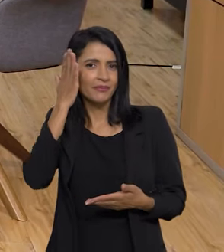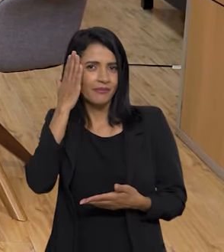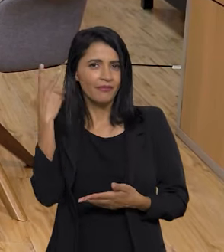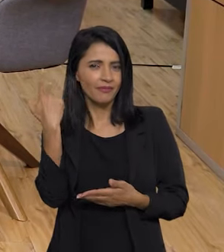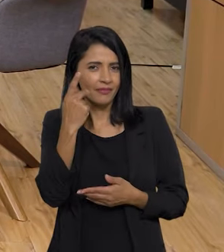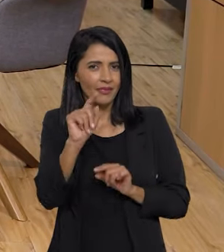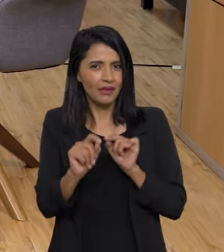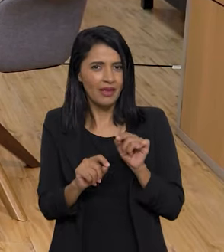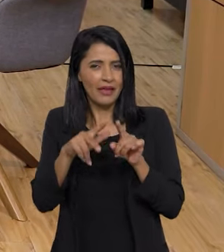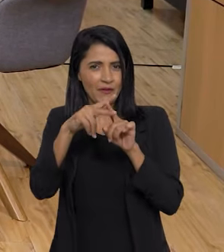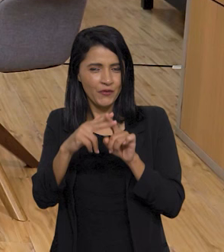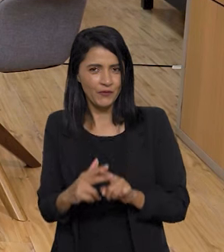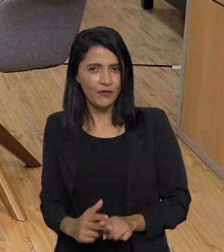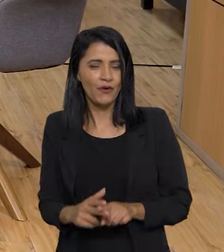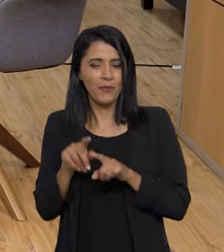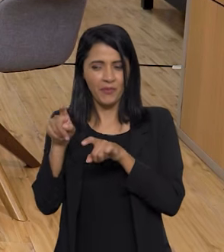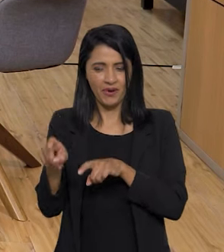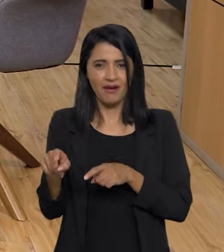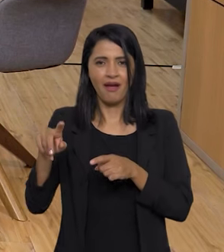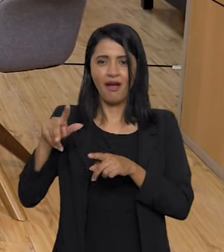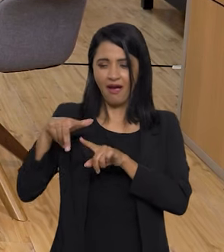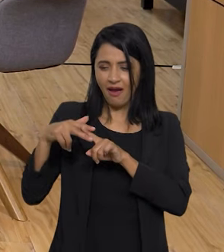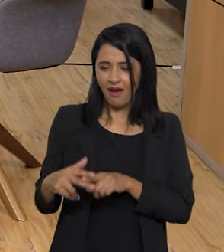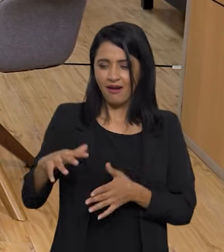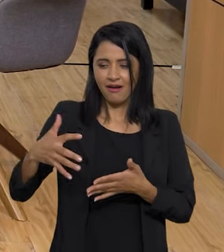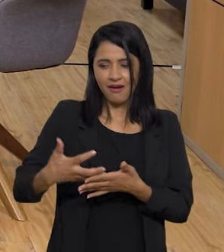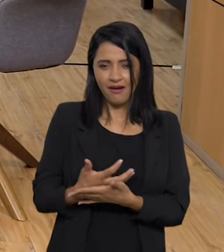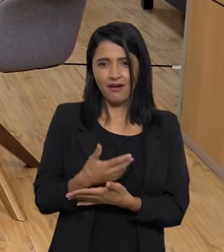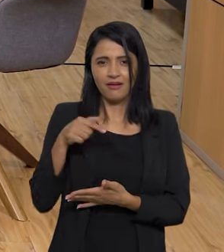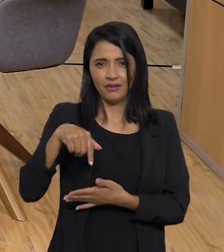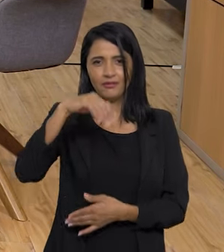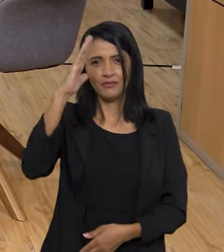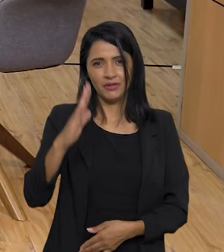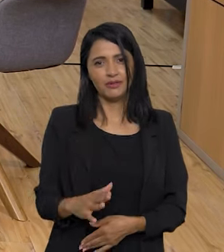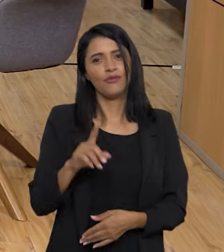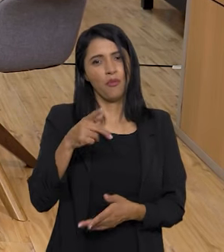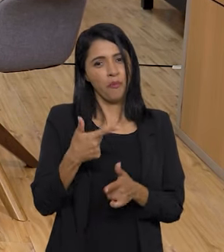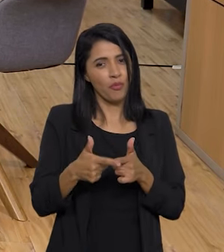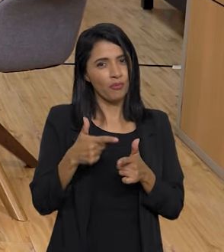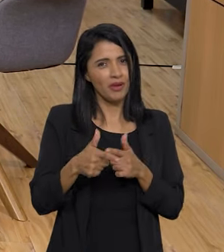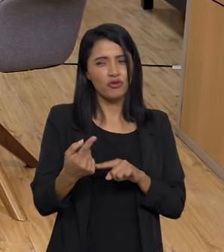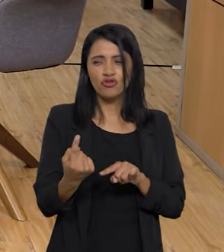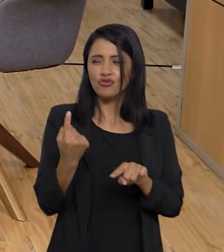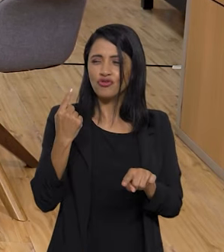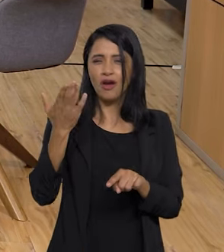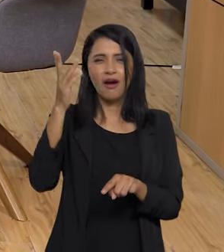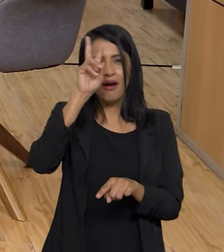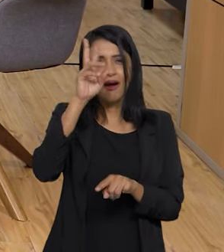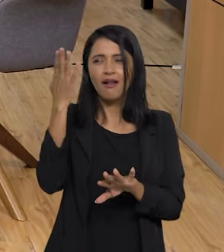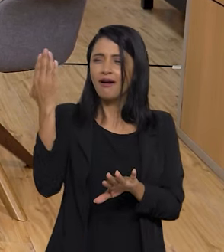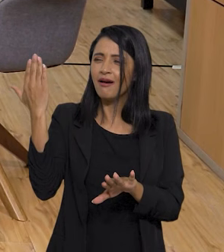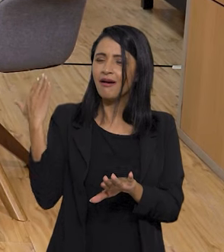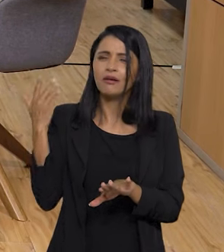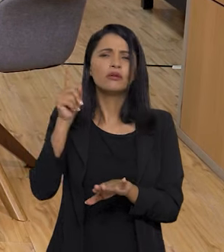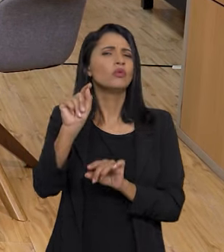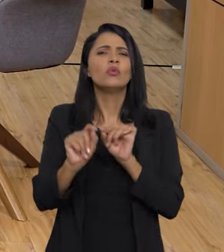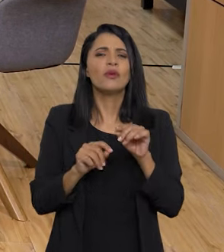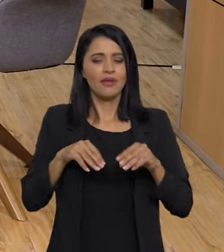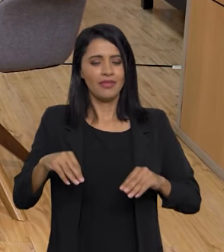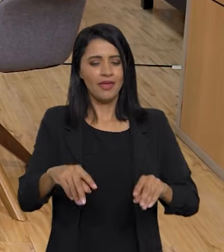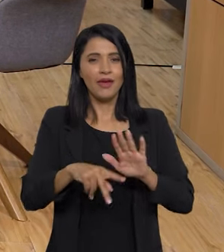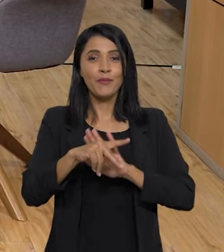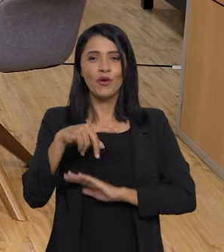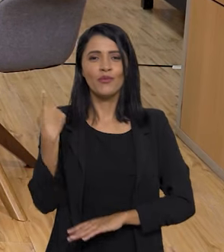gente sabe que essa questão da reforma agrária no Brasil, da concentração de terras, é um problema histórico, né? O que o Terra da Gente tem de